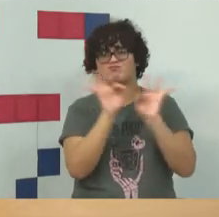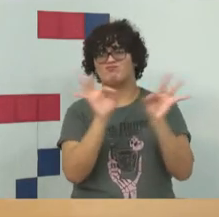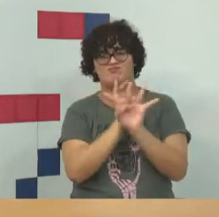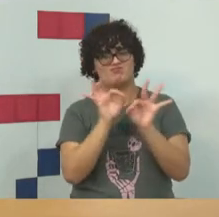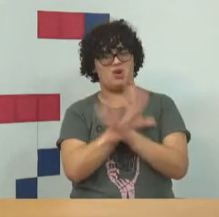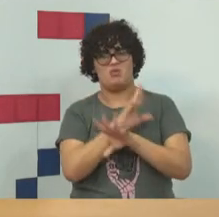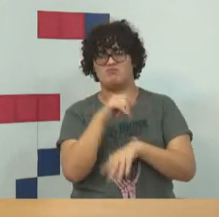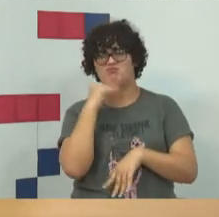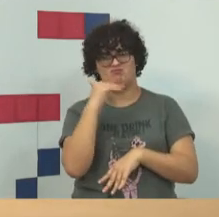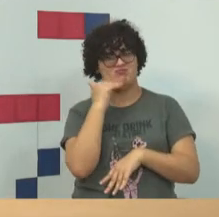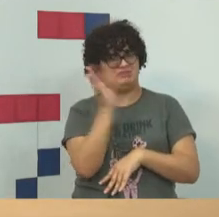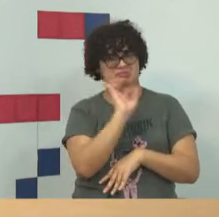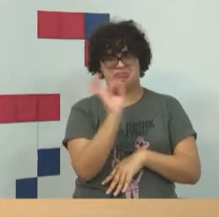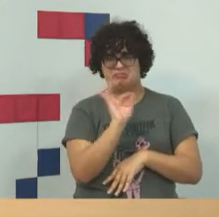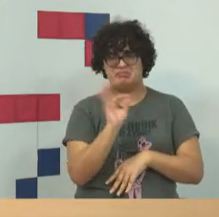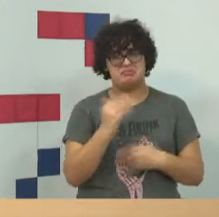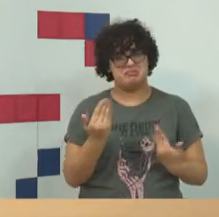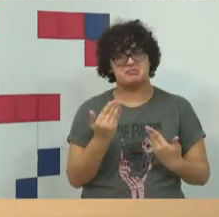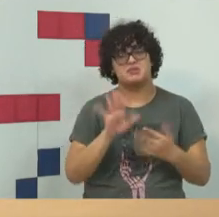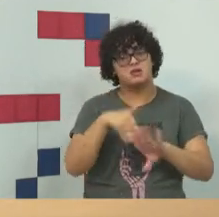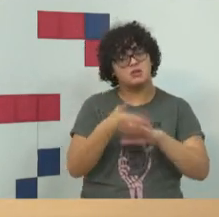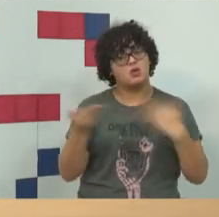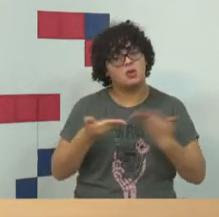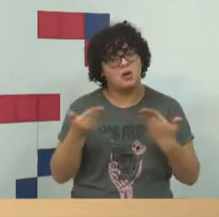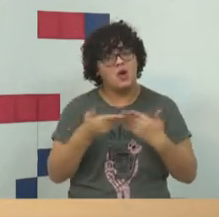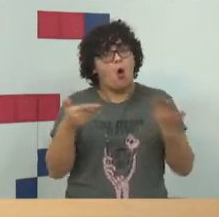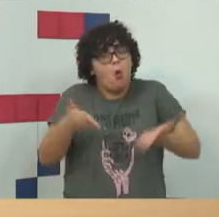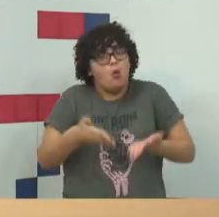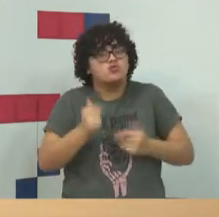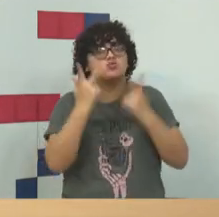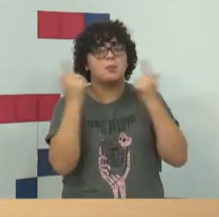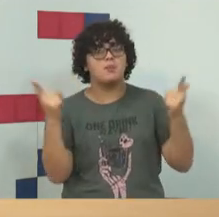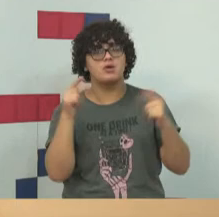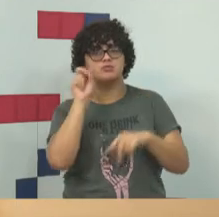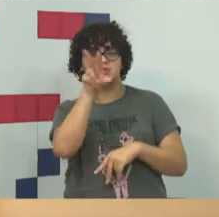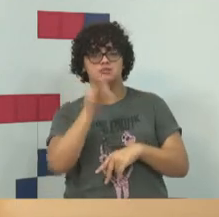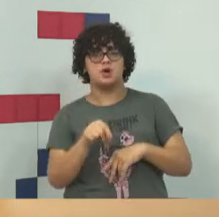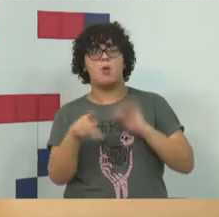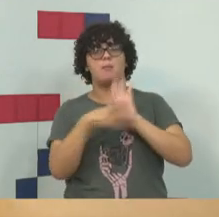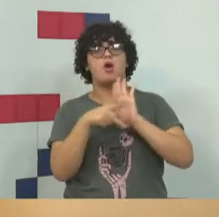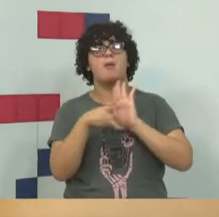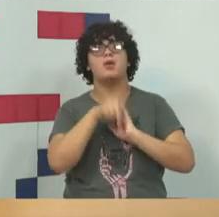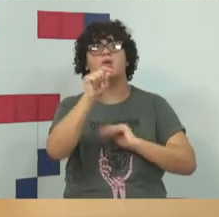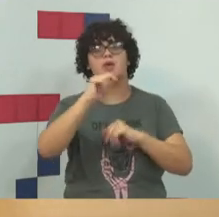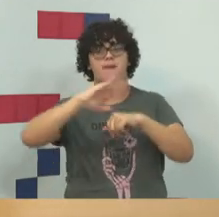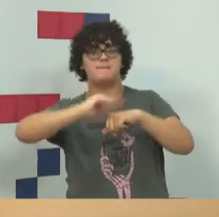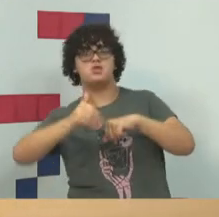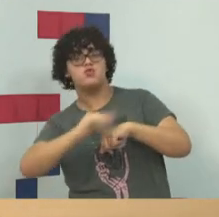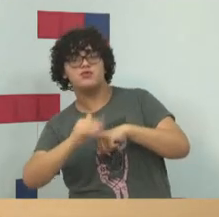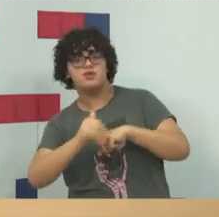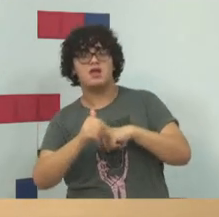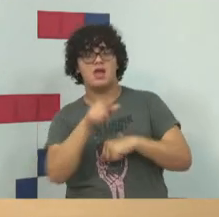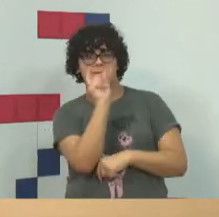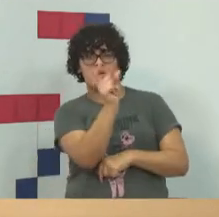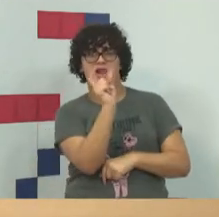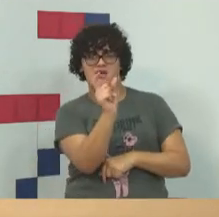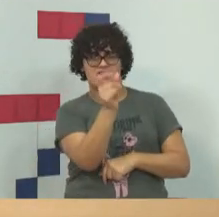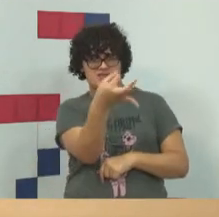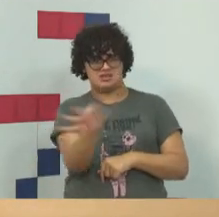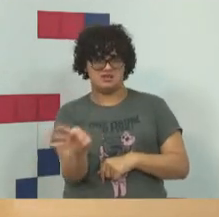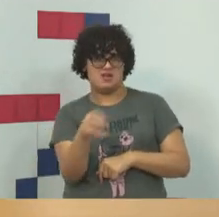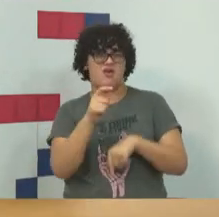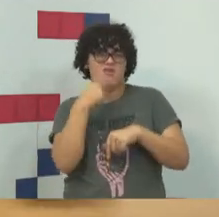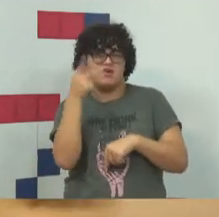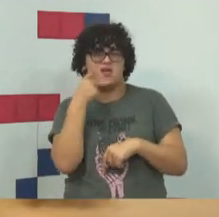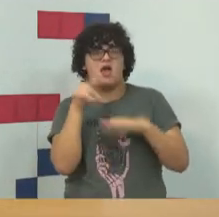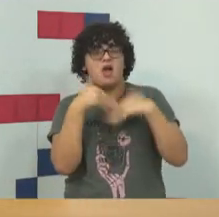Aliás, ao contrário, está muito mal construído até o momento. Então, hoje é muito comum o pornógrafo infantil, que pedofilia não é a palavra correta para se